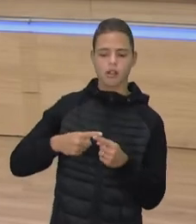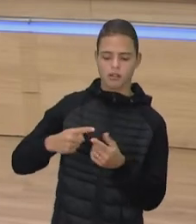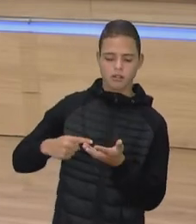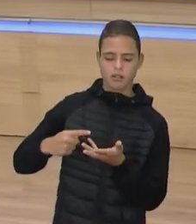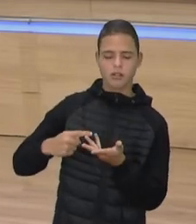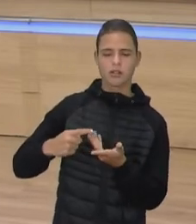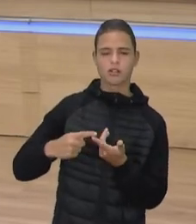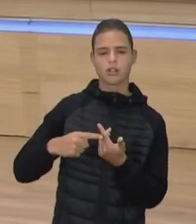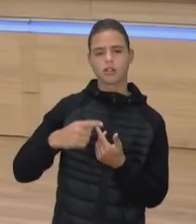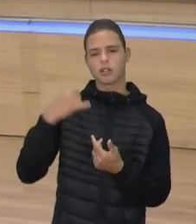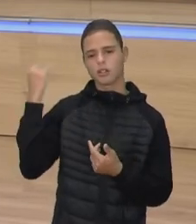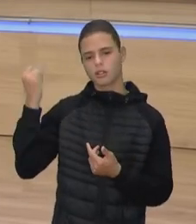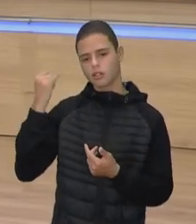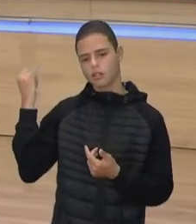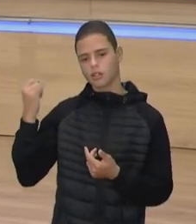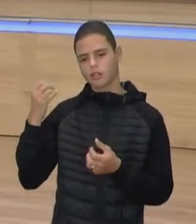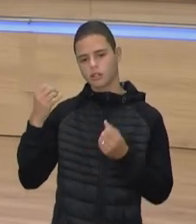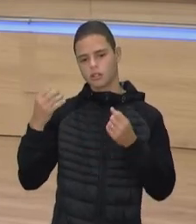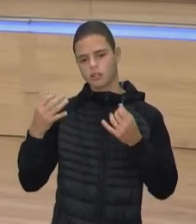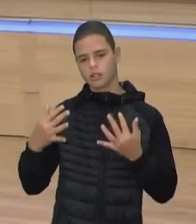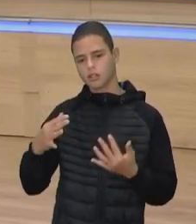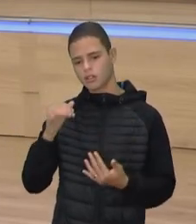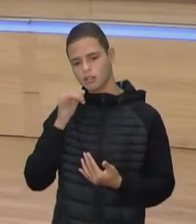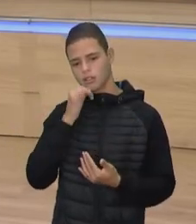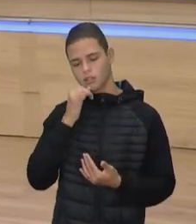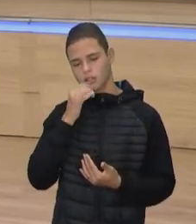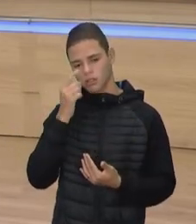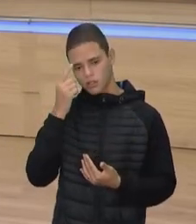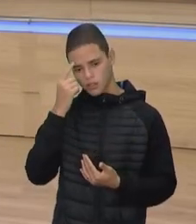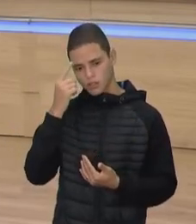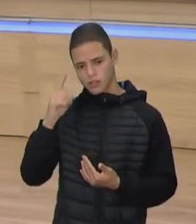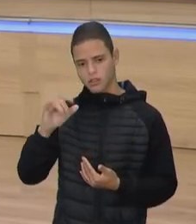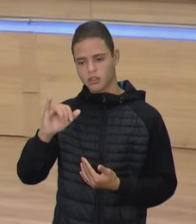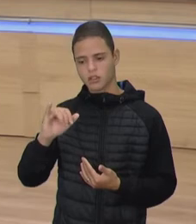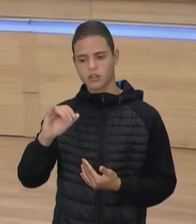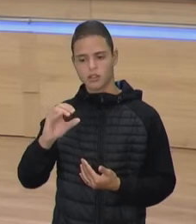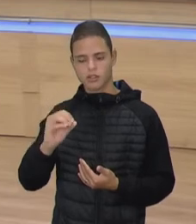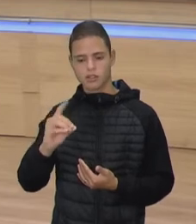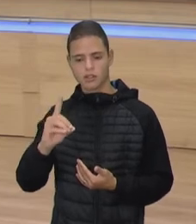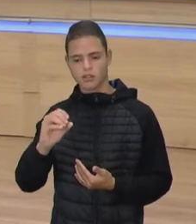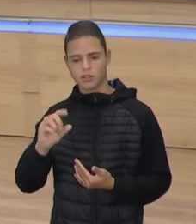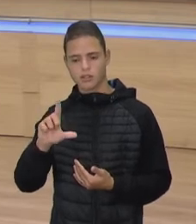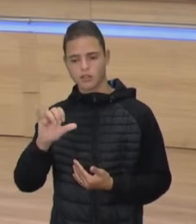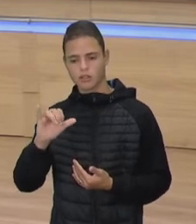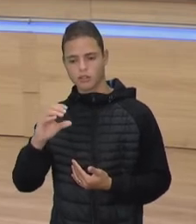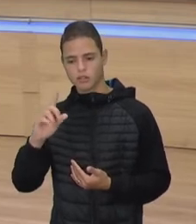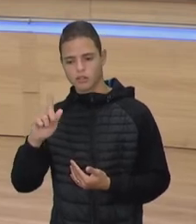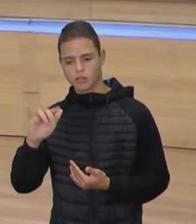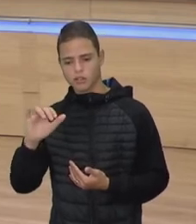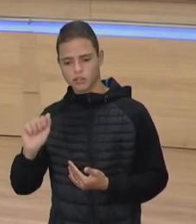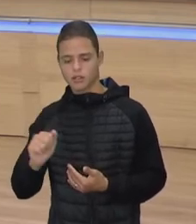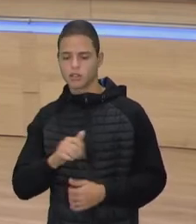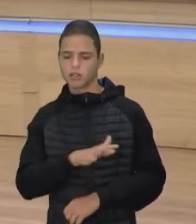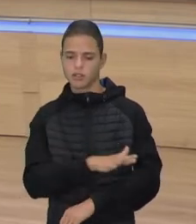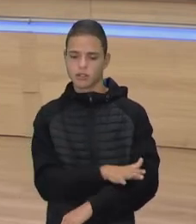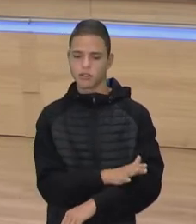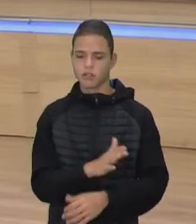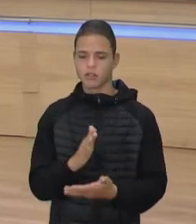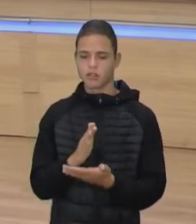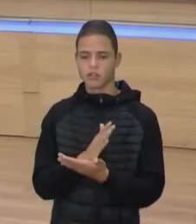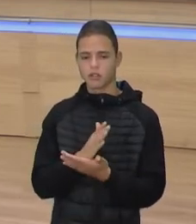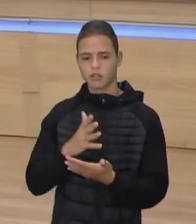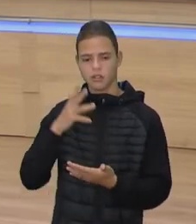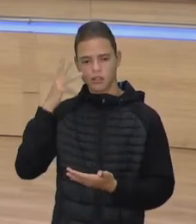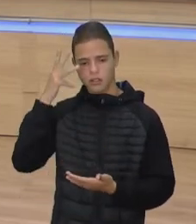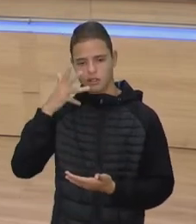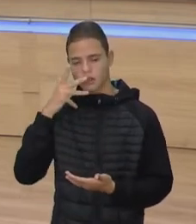importante referir é a da ideologia, né? Então, ideologias racistas, esses discursos que são